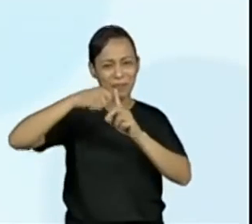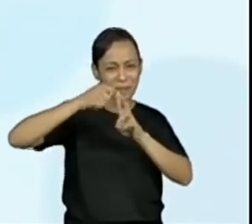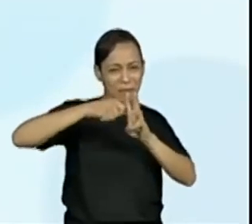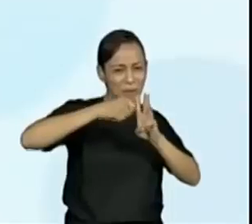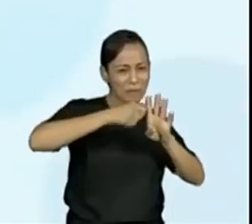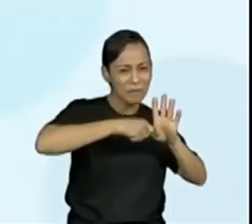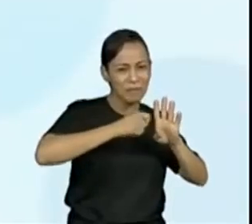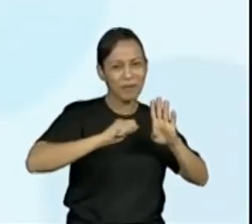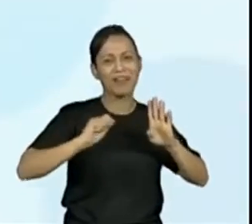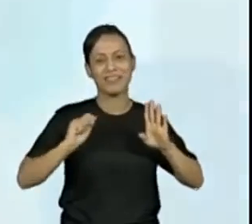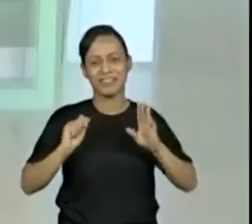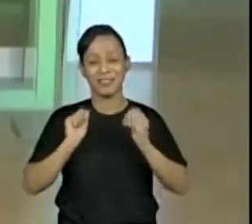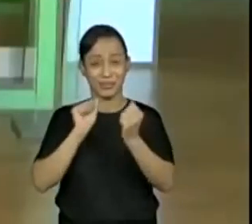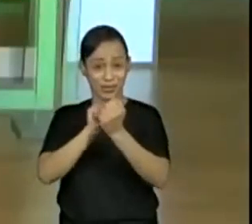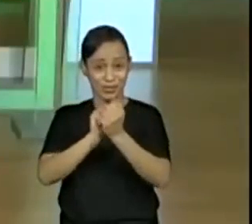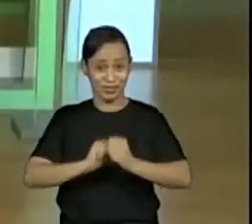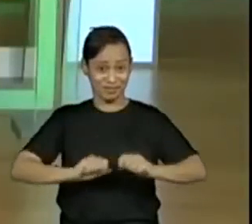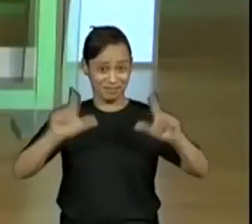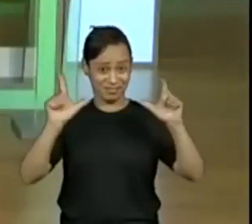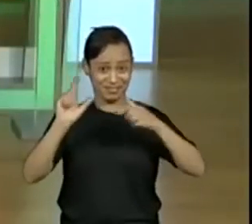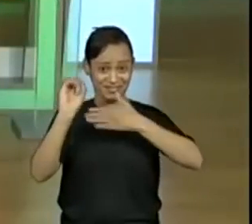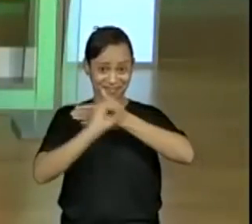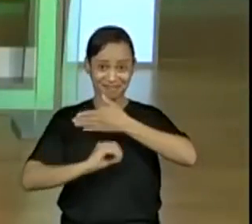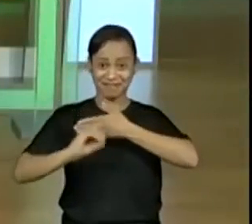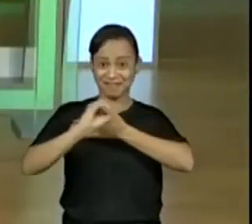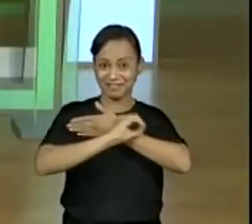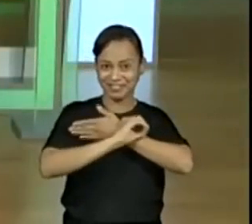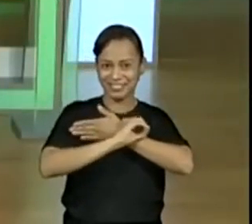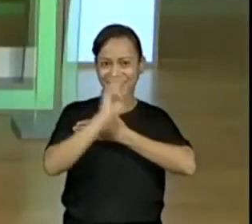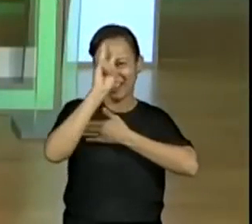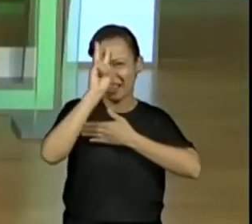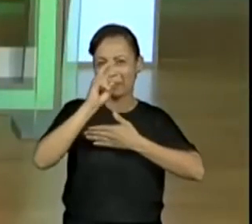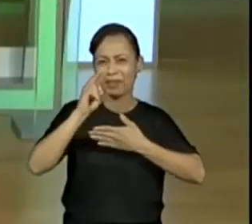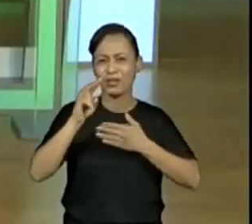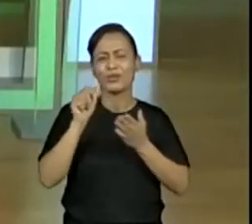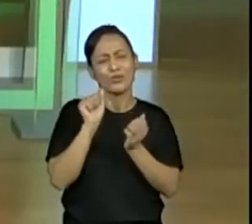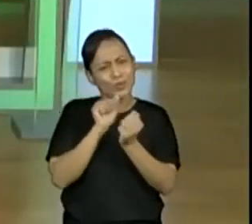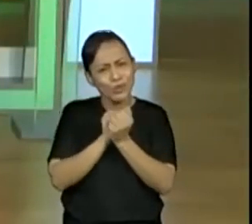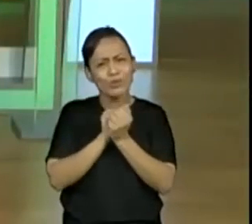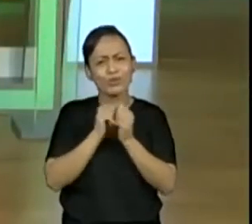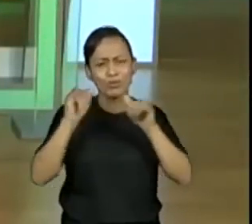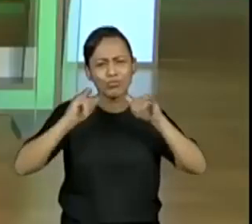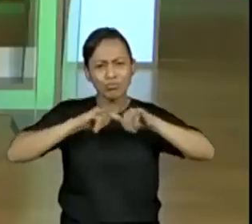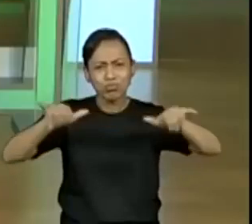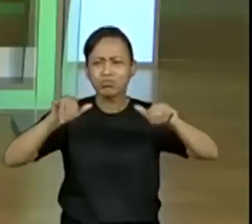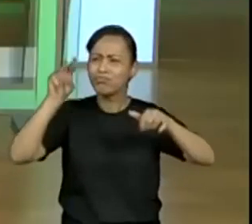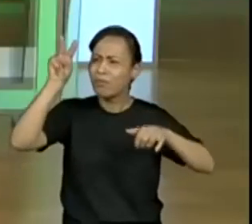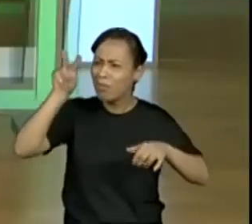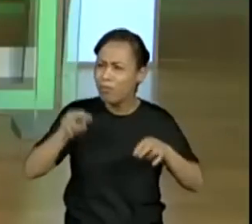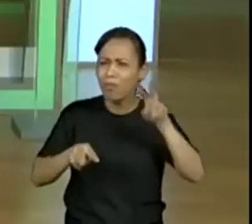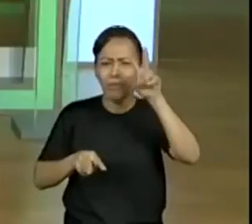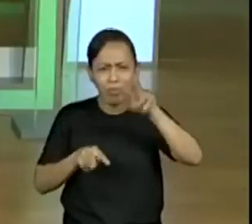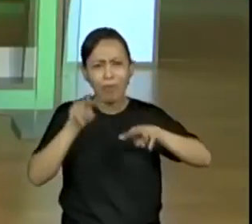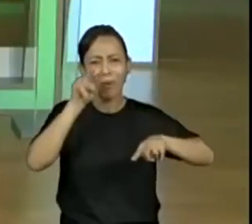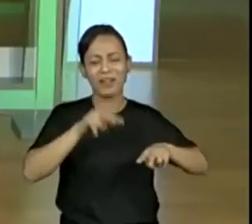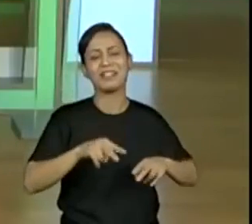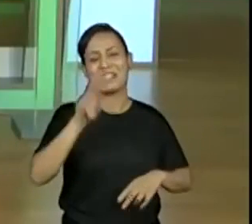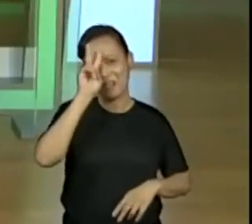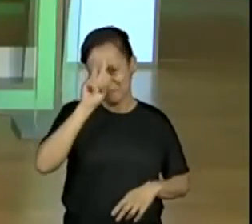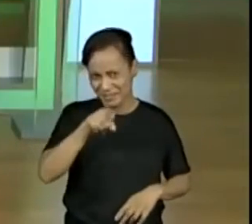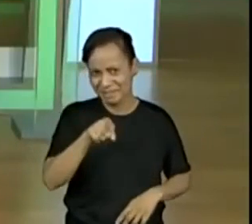e dias que nós estamos juntos. Com certeza eles vão... Sim. Vocês lembram quando vocês leram as notícias compartilhadas conosco?